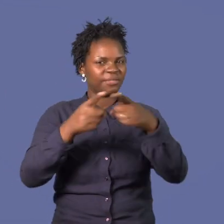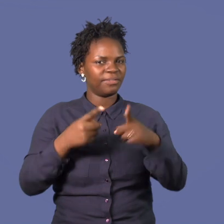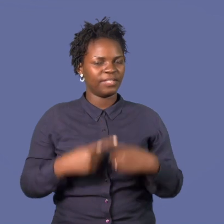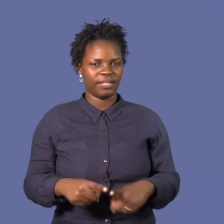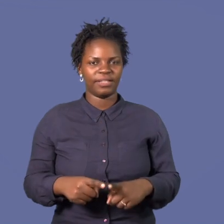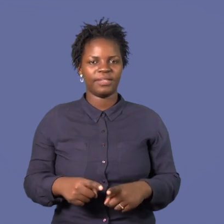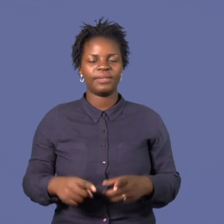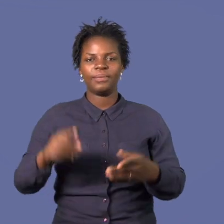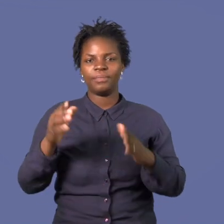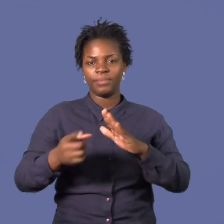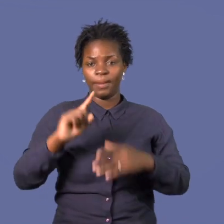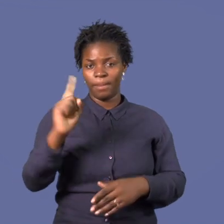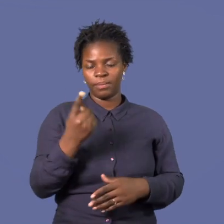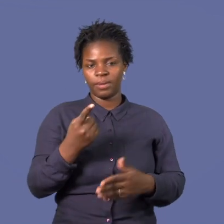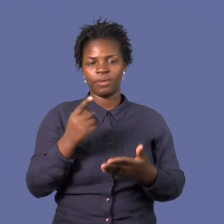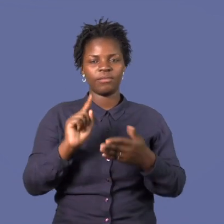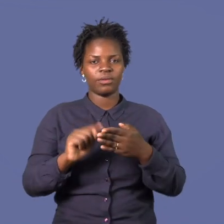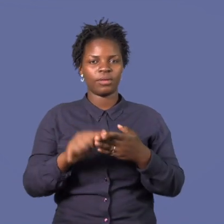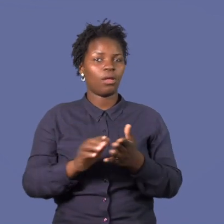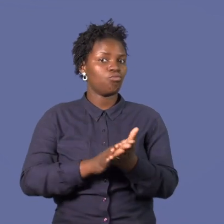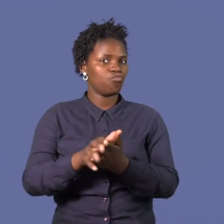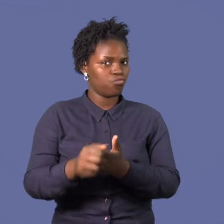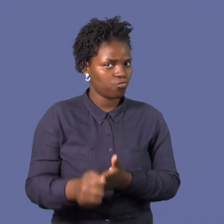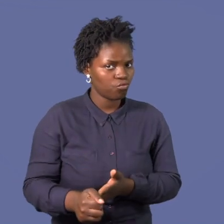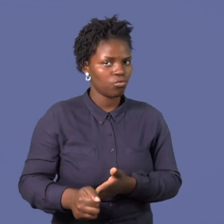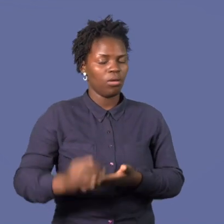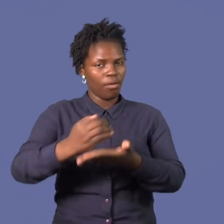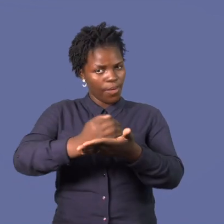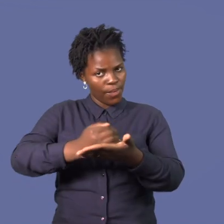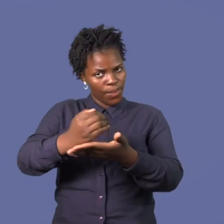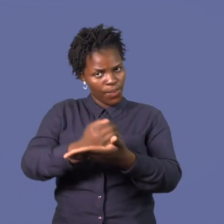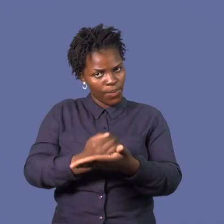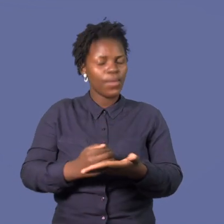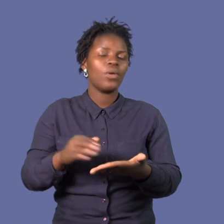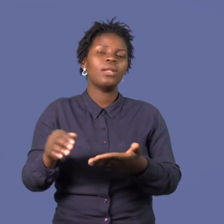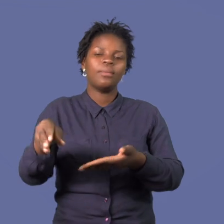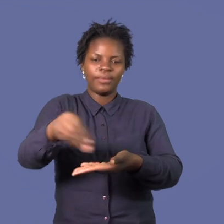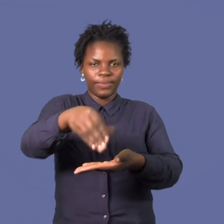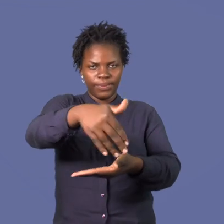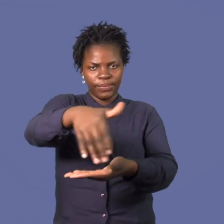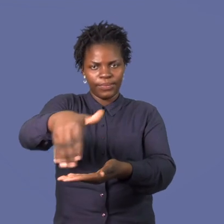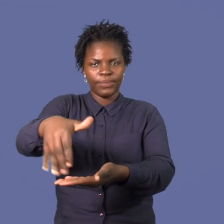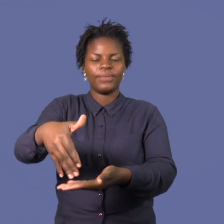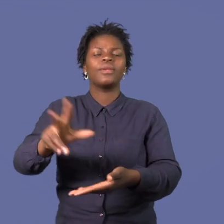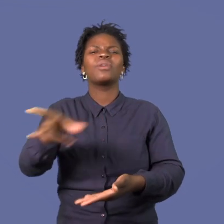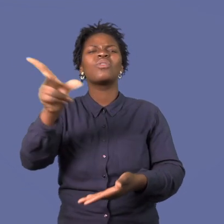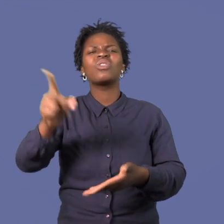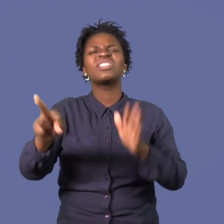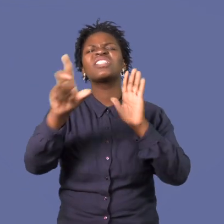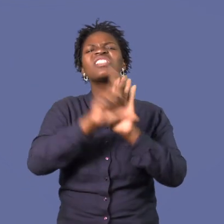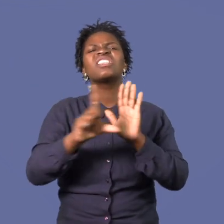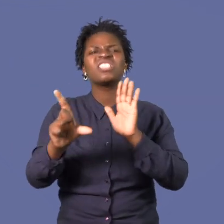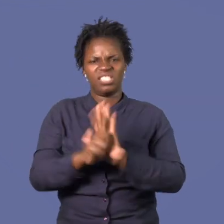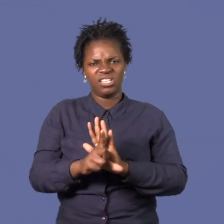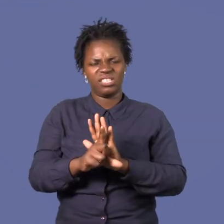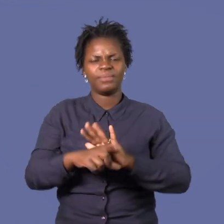pelo Estado quando mesmo se apercebe da existência de um interesse para a comunidade ou mesmo para atrair investimento estrangeiro. Entretanto,